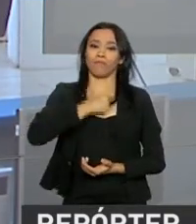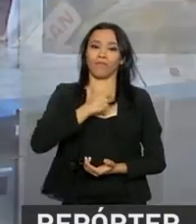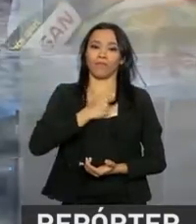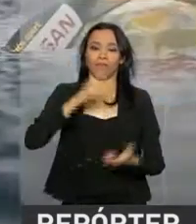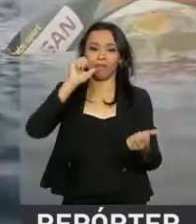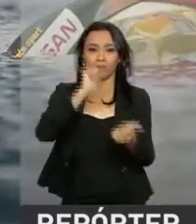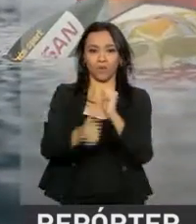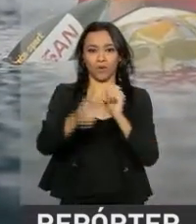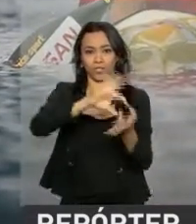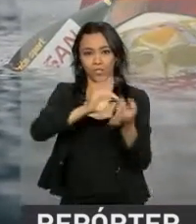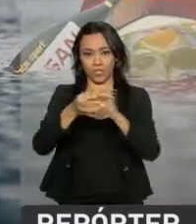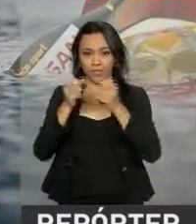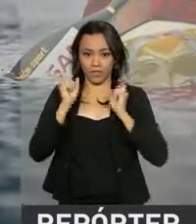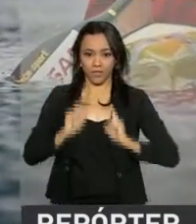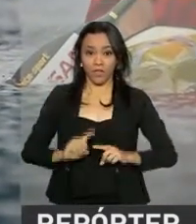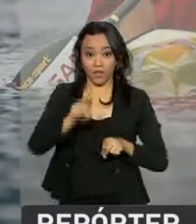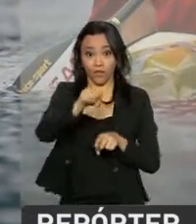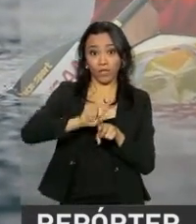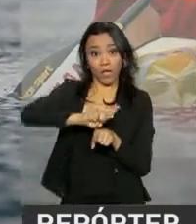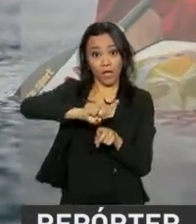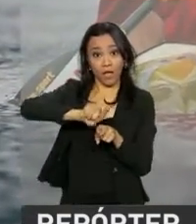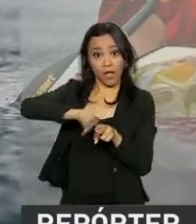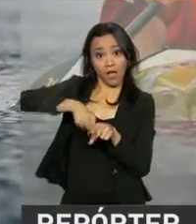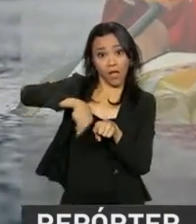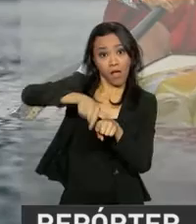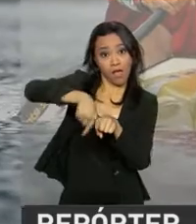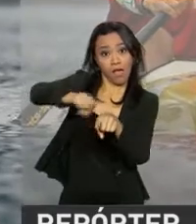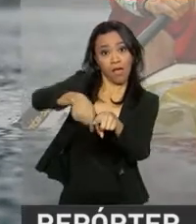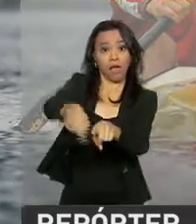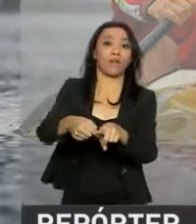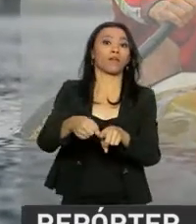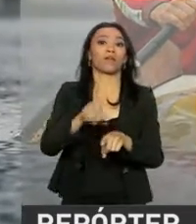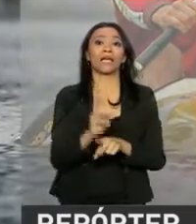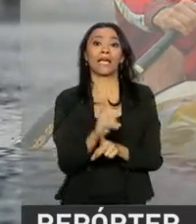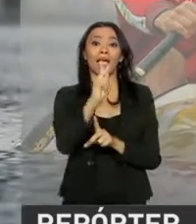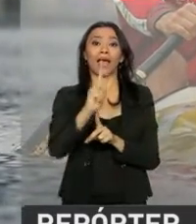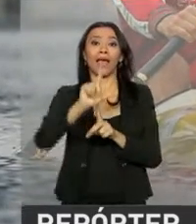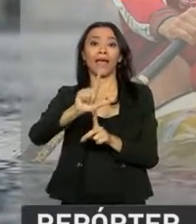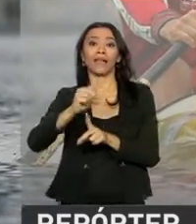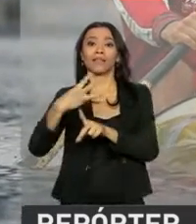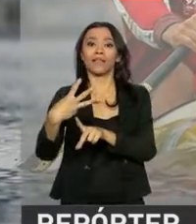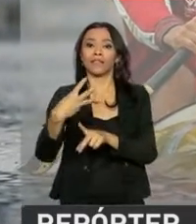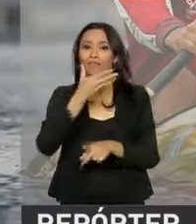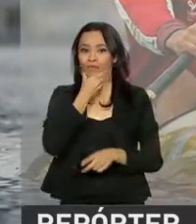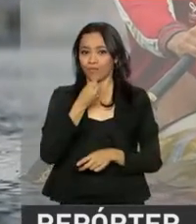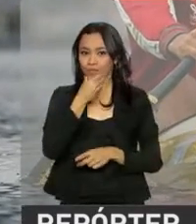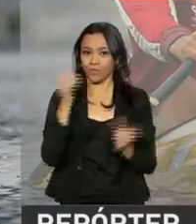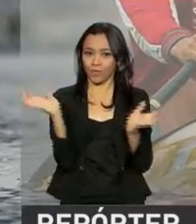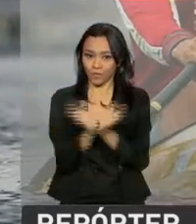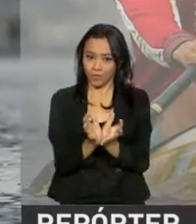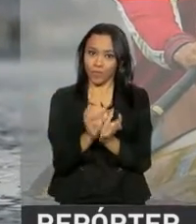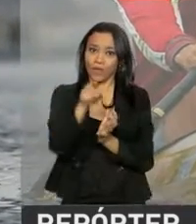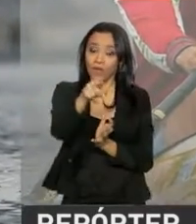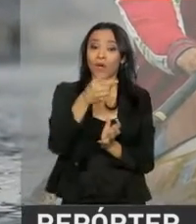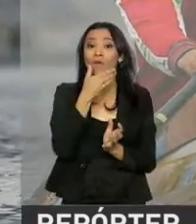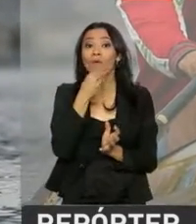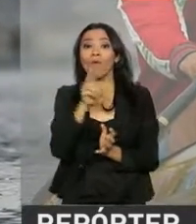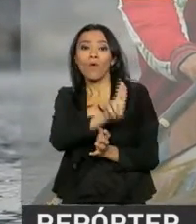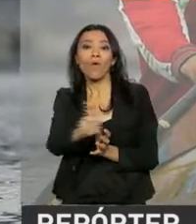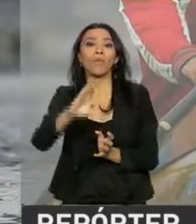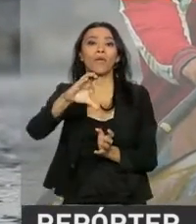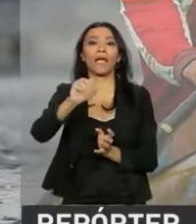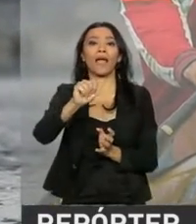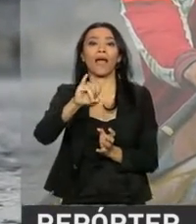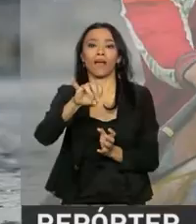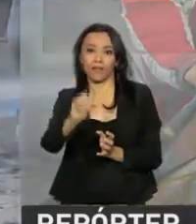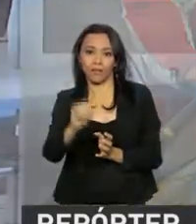Foi na canoagem de velocidade da categoria KL3 masculino, com o brasileiro Caio Ribeiro